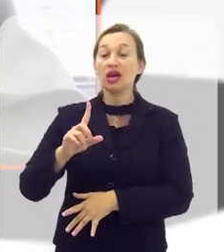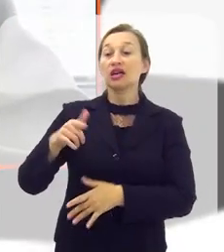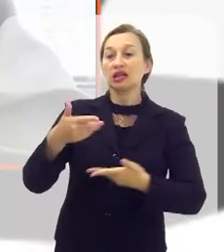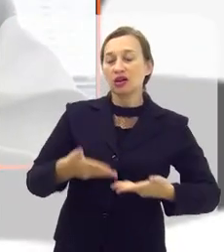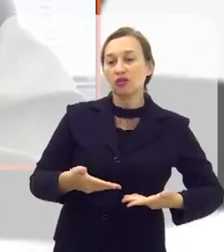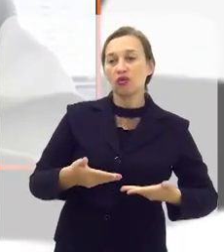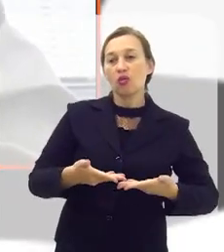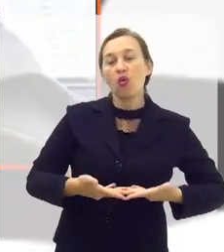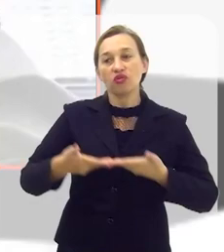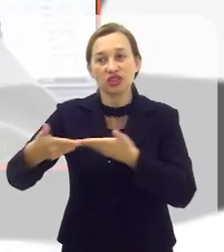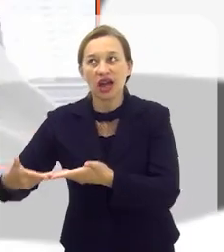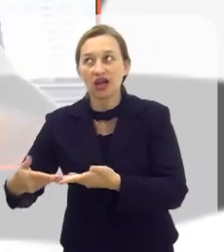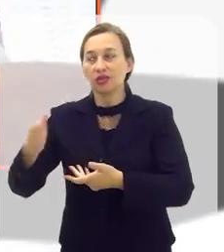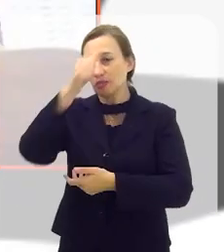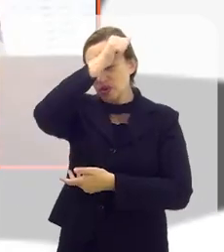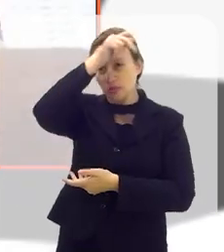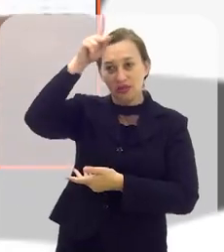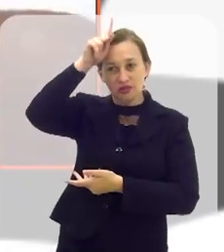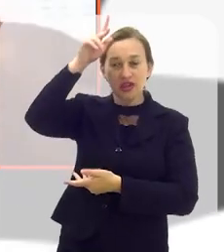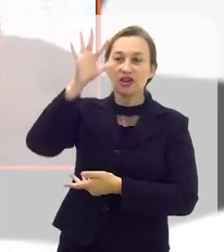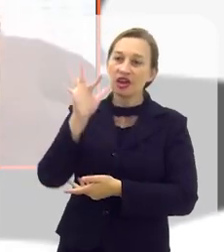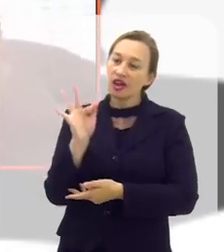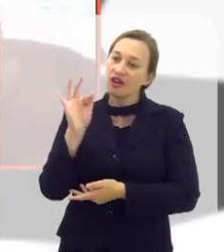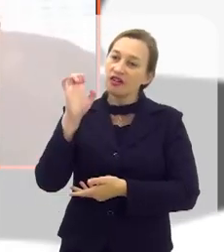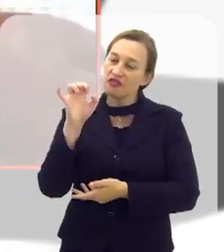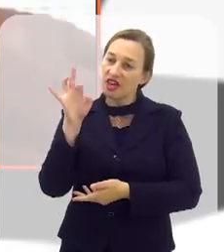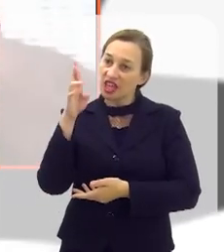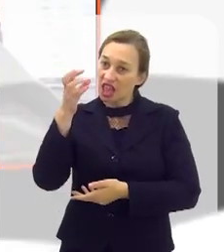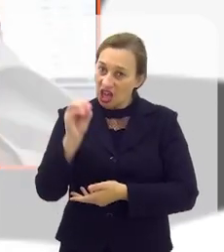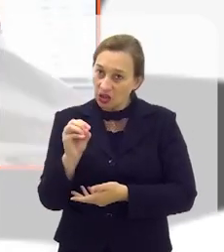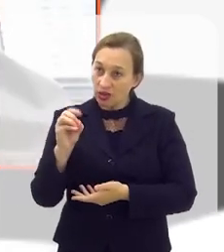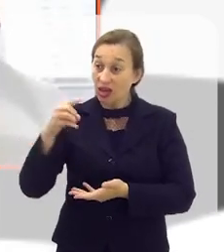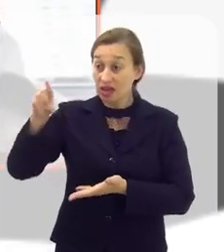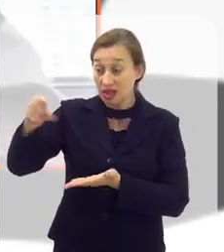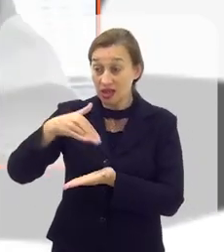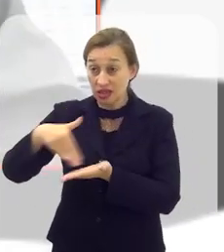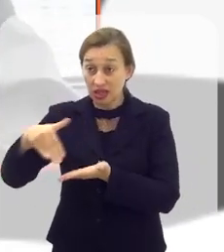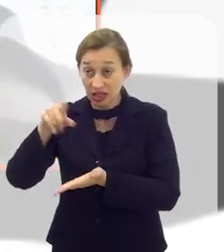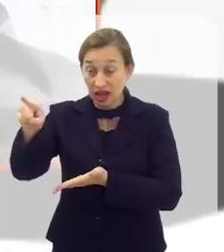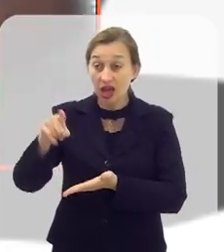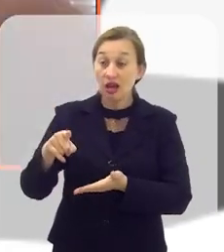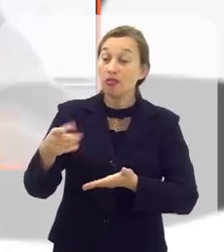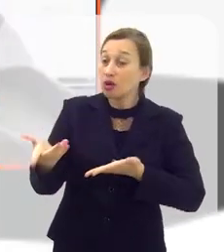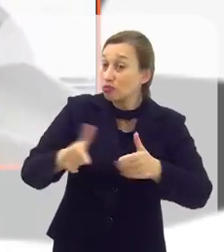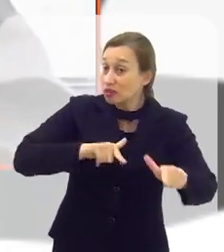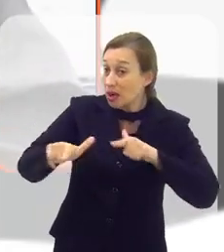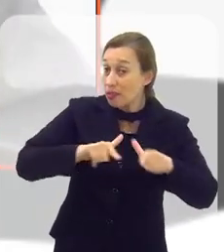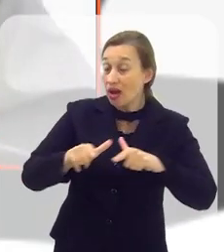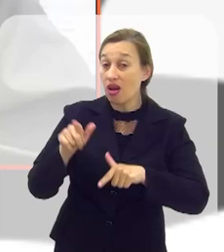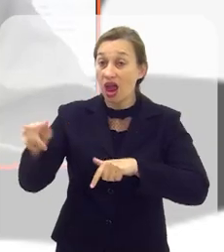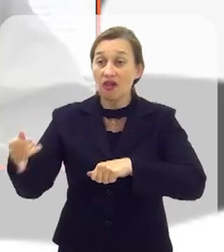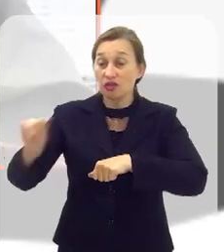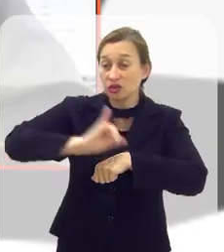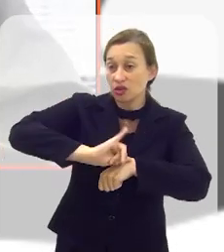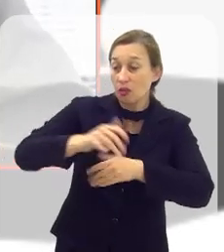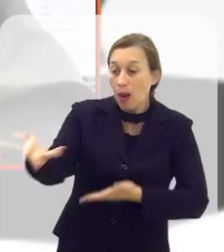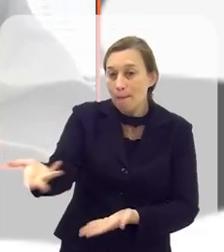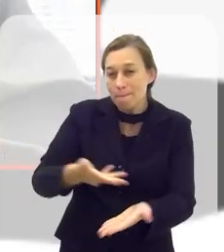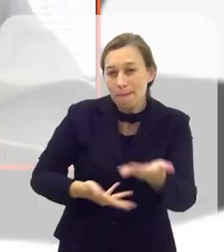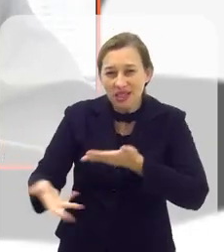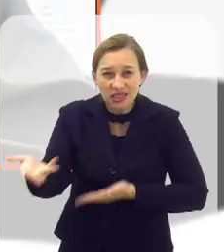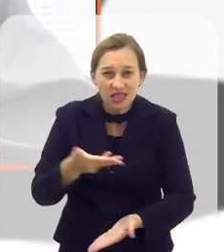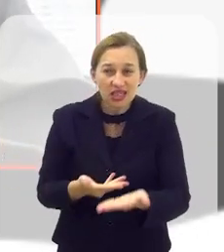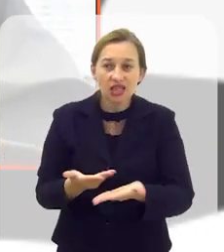fui convidado pelo prefeito Fernando Jordão, a ser secretário lá, pelo serviço que nós prestamos em Volta Redonda.